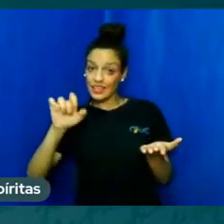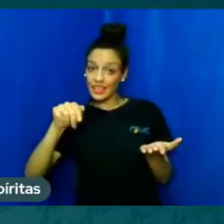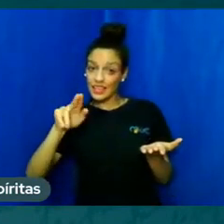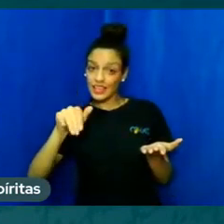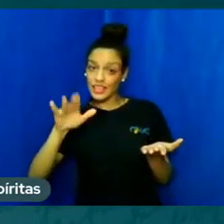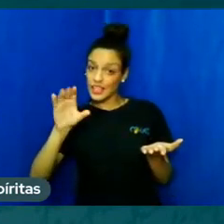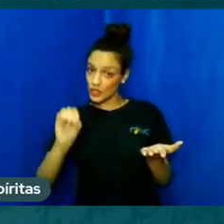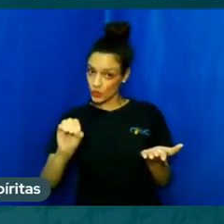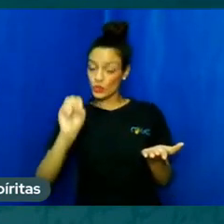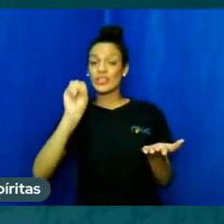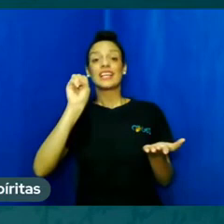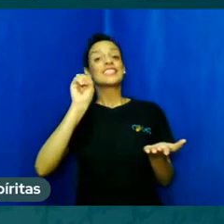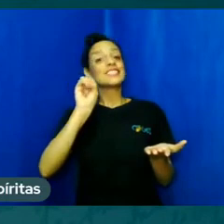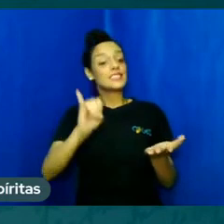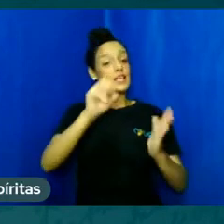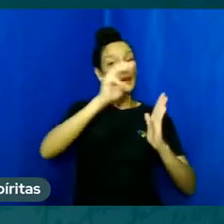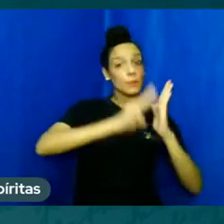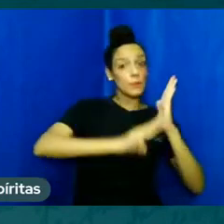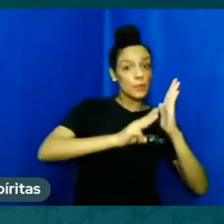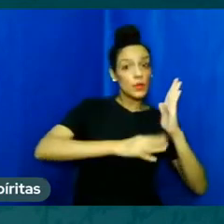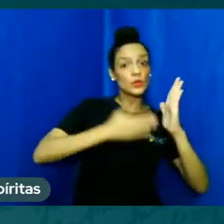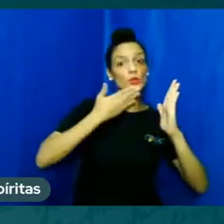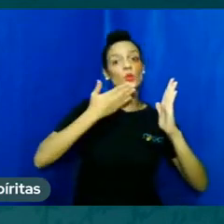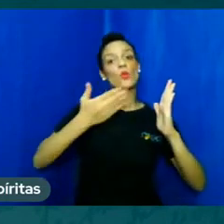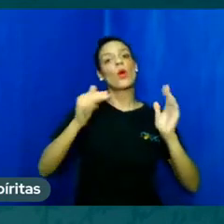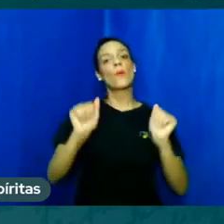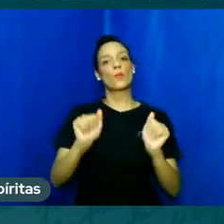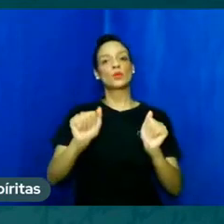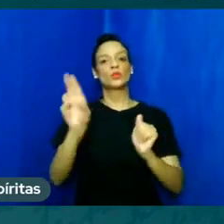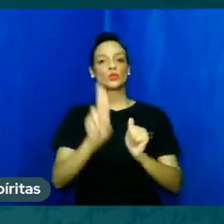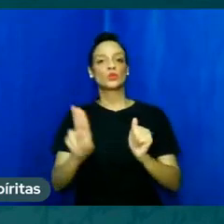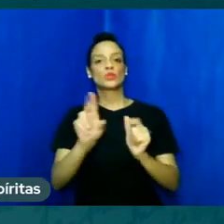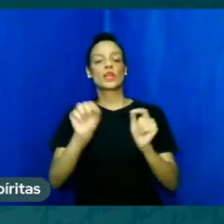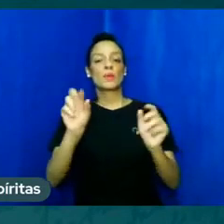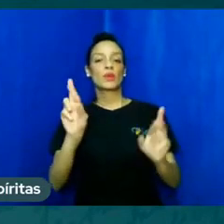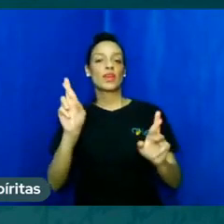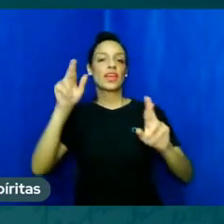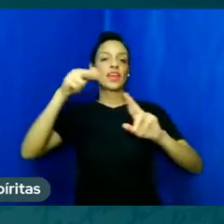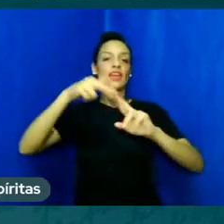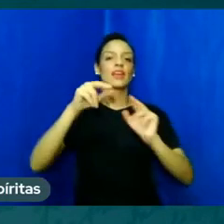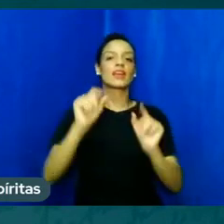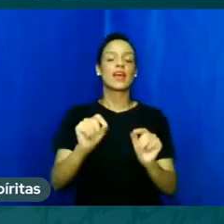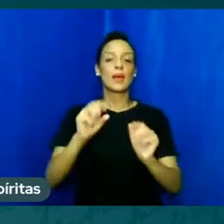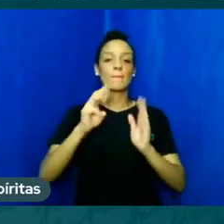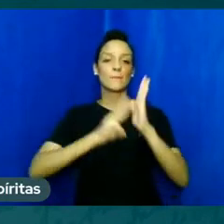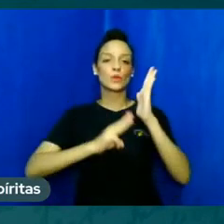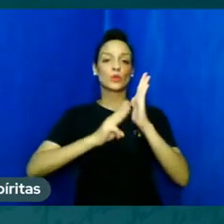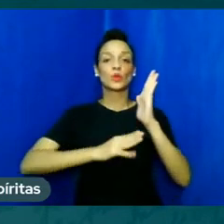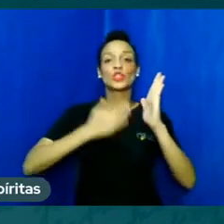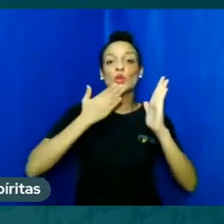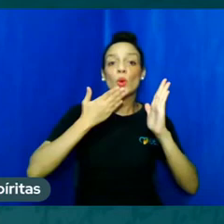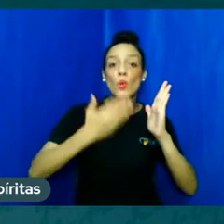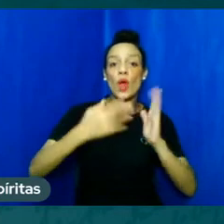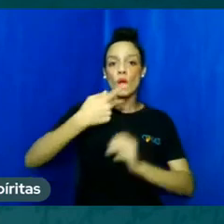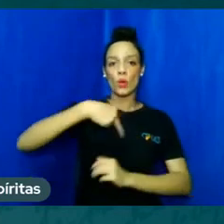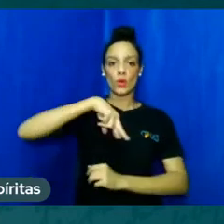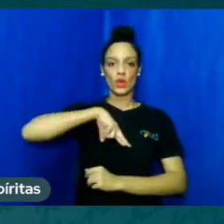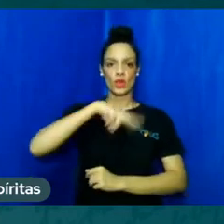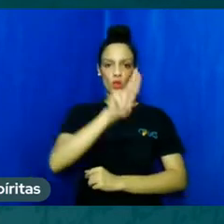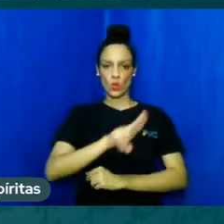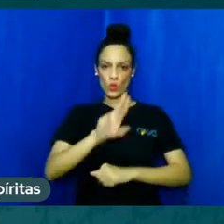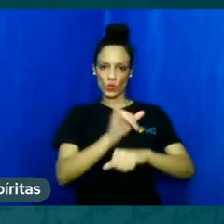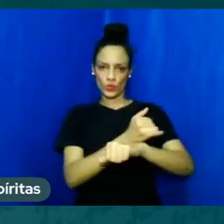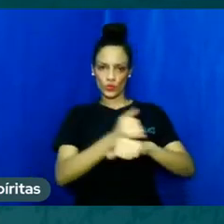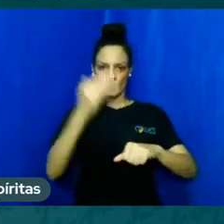espiritismo kardeciano quer dizer espiritismo referindo-se à metodologia aplicada por kardec então por